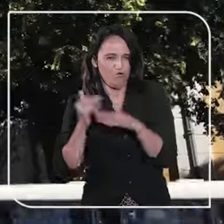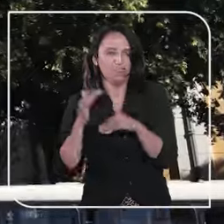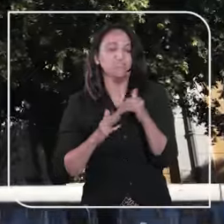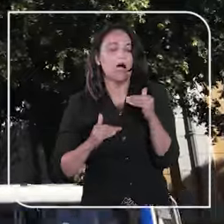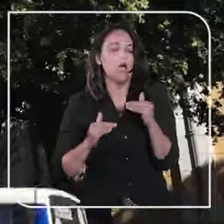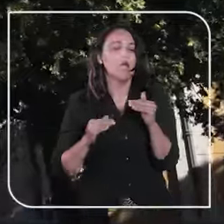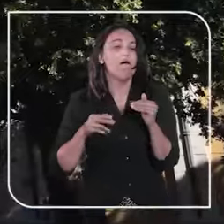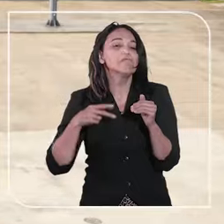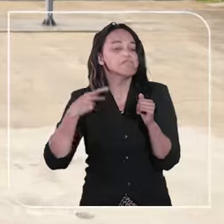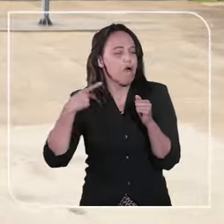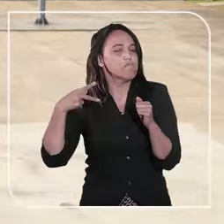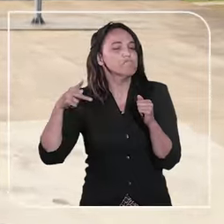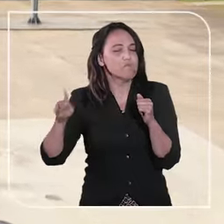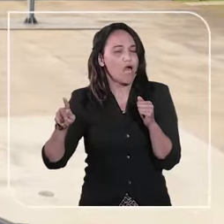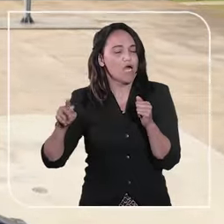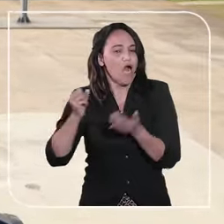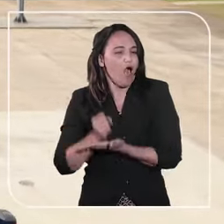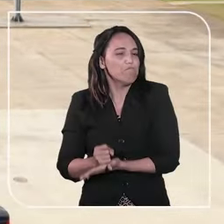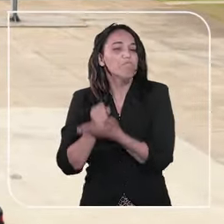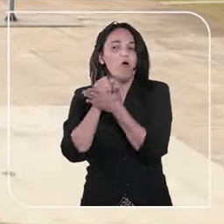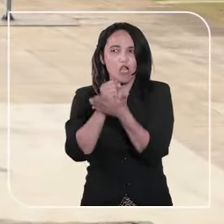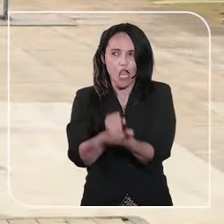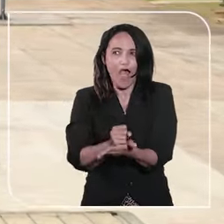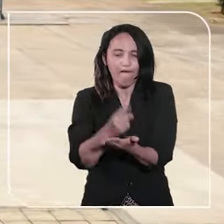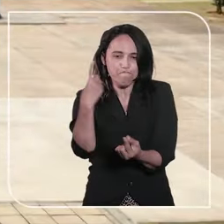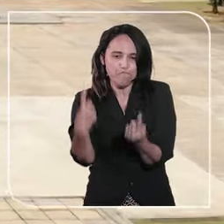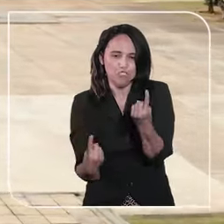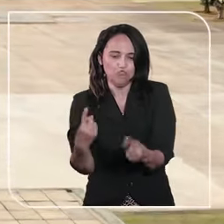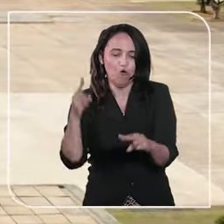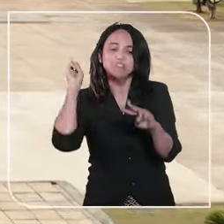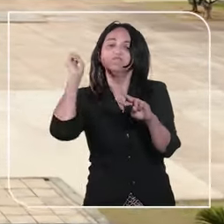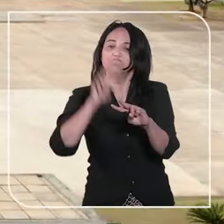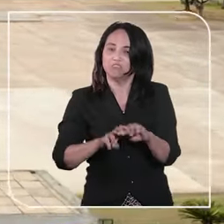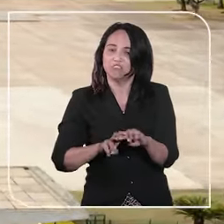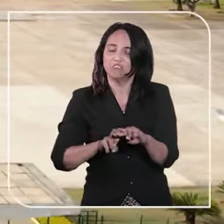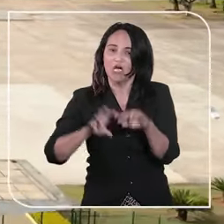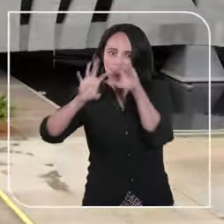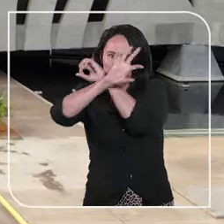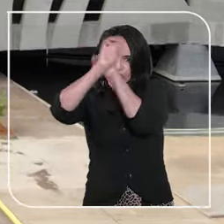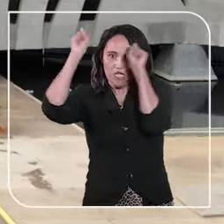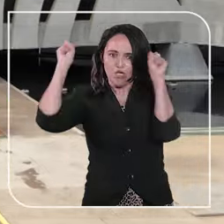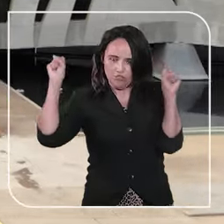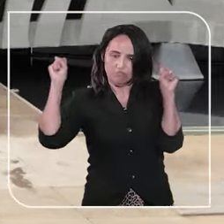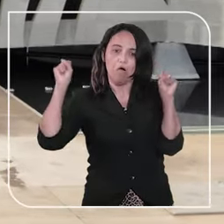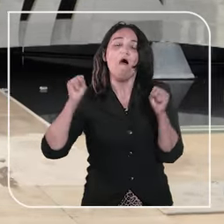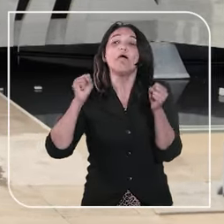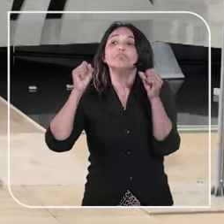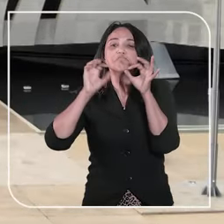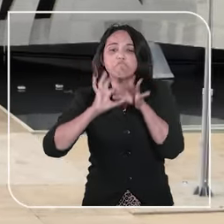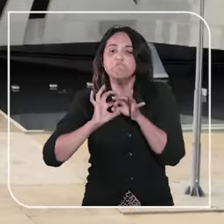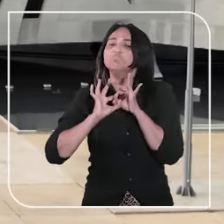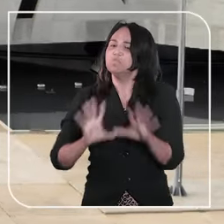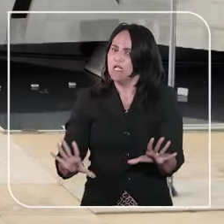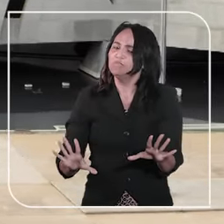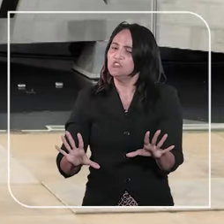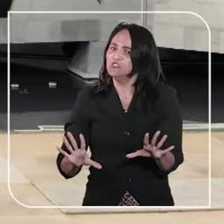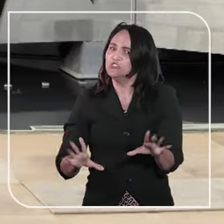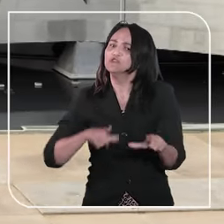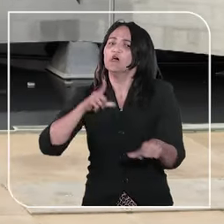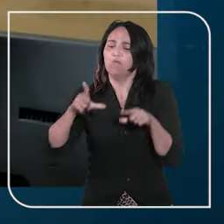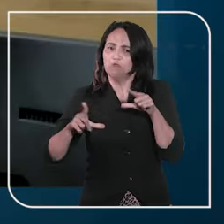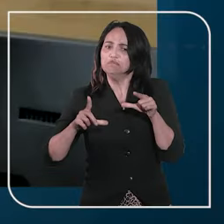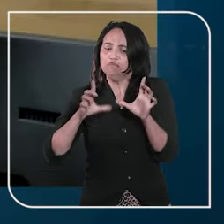organização criminosa, o que a jurisprudência do Superior Tribunal de Justiça permite a suspensão do exercício